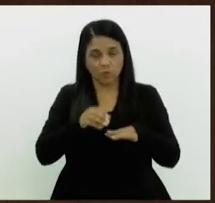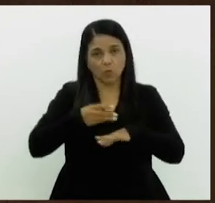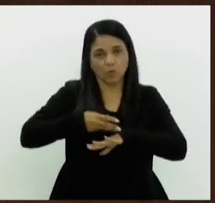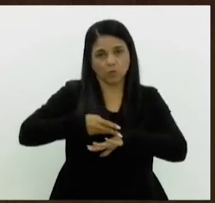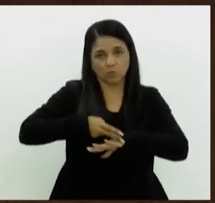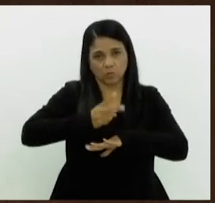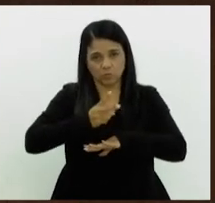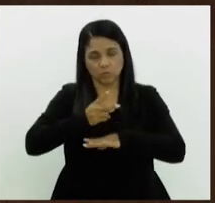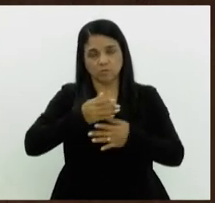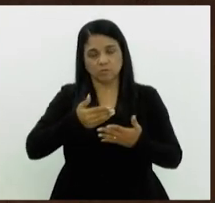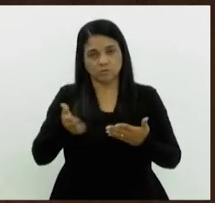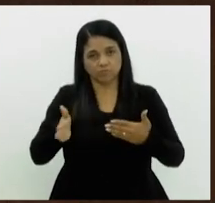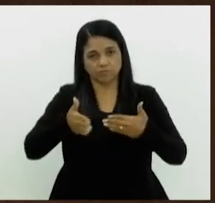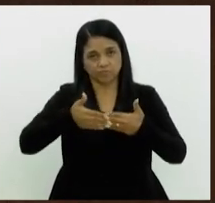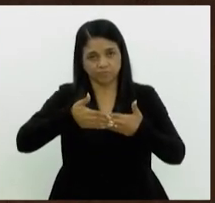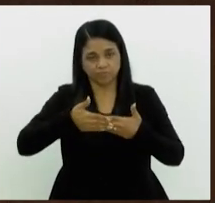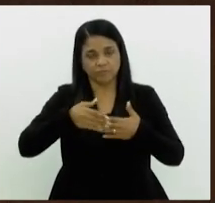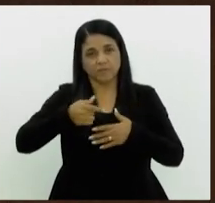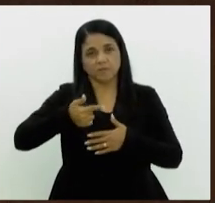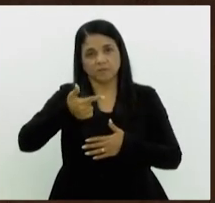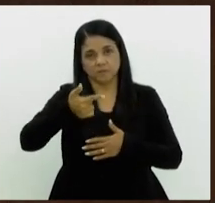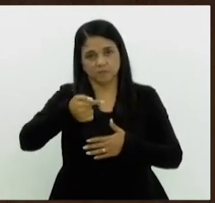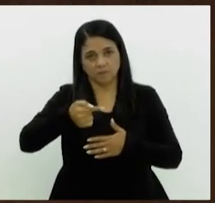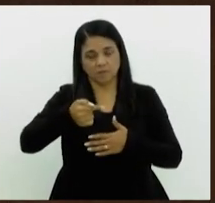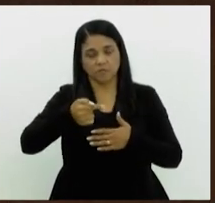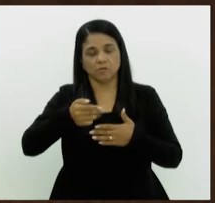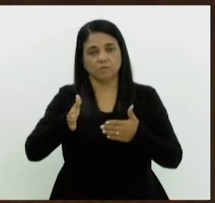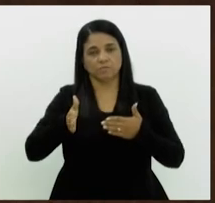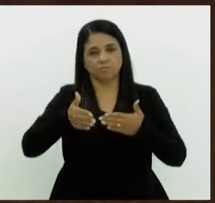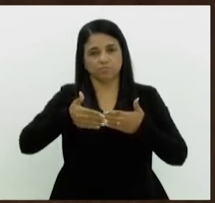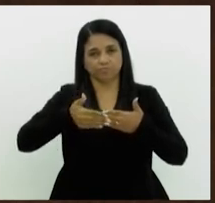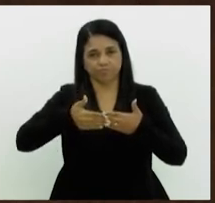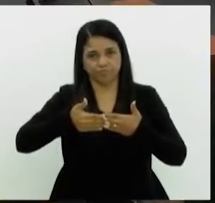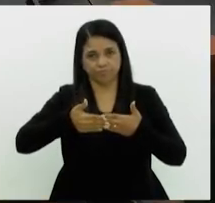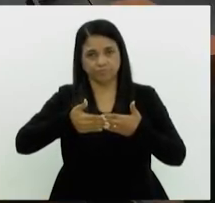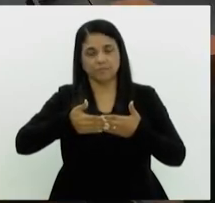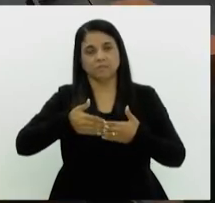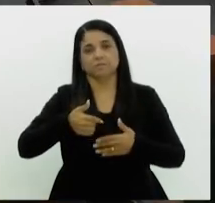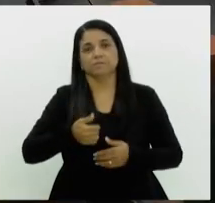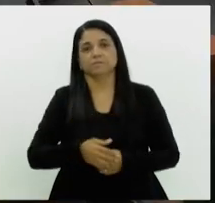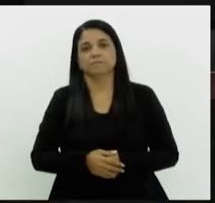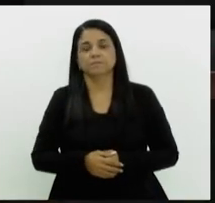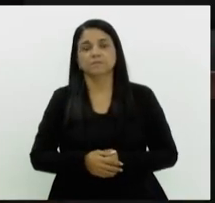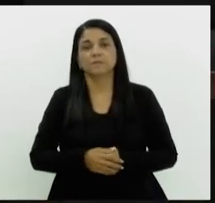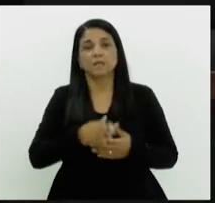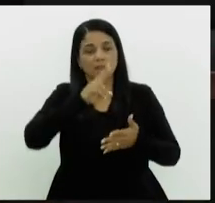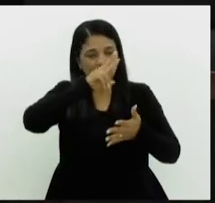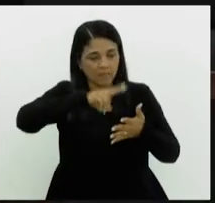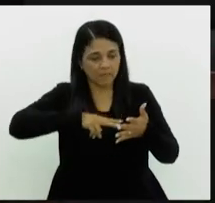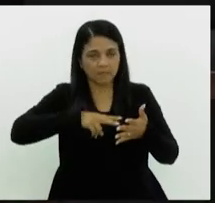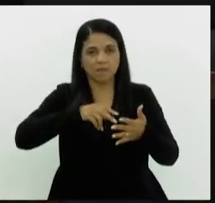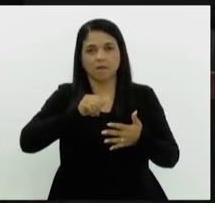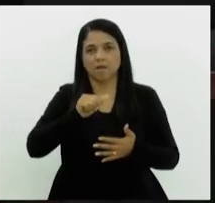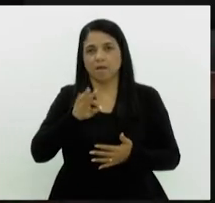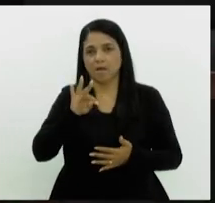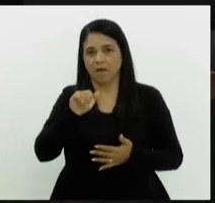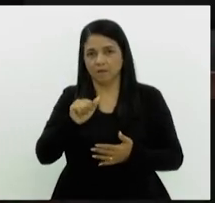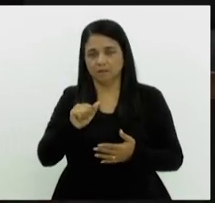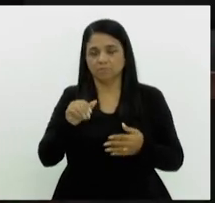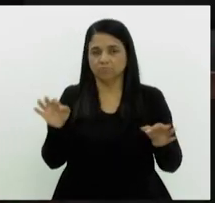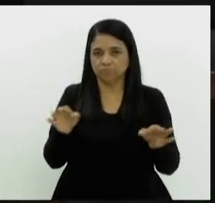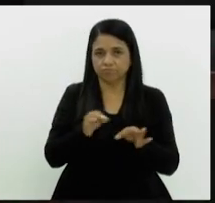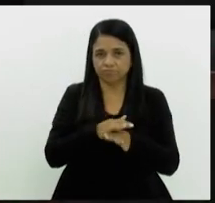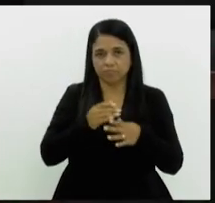horas, foi encerrada às 17 horas e 25 minutos. Lida e aprovada a ata, passa-se ao expediente